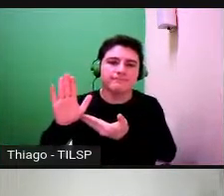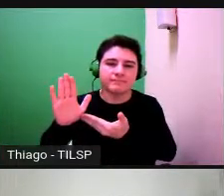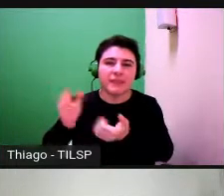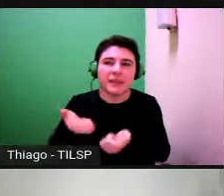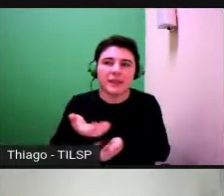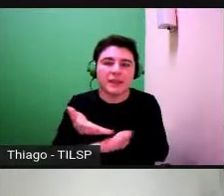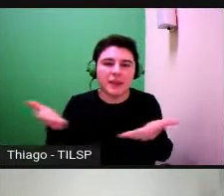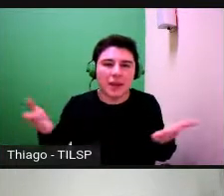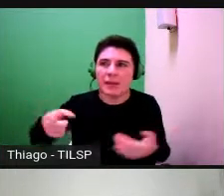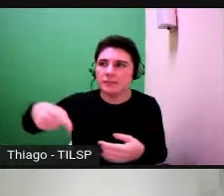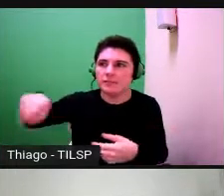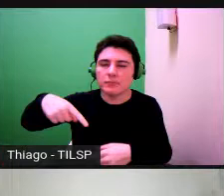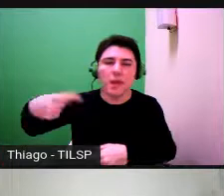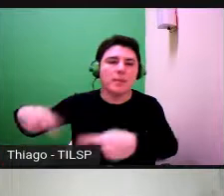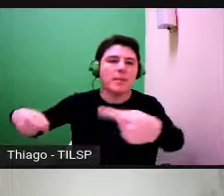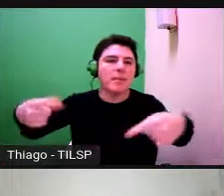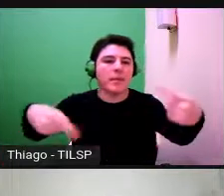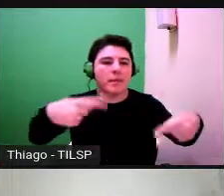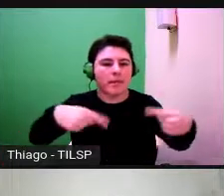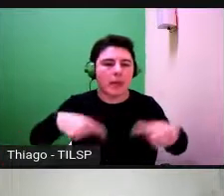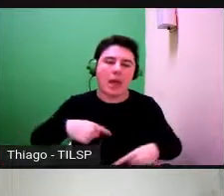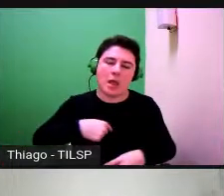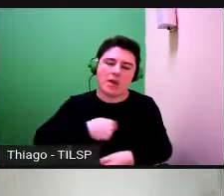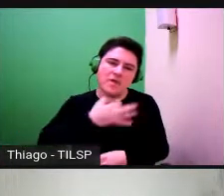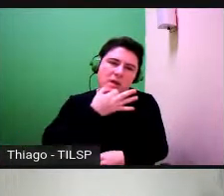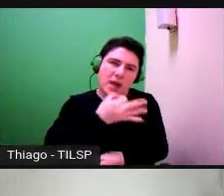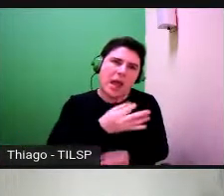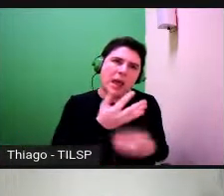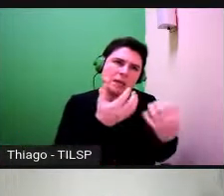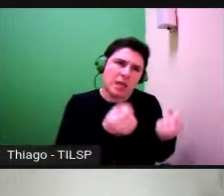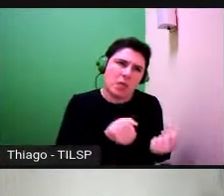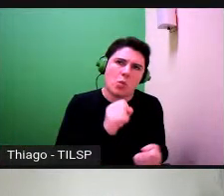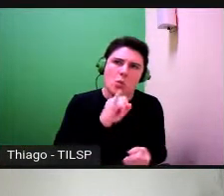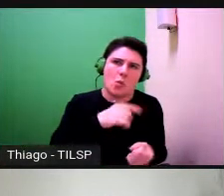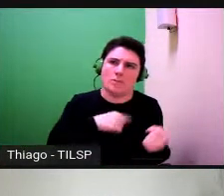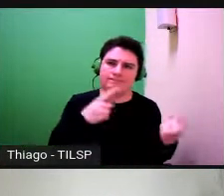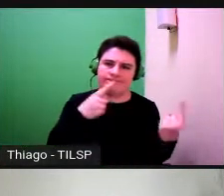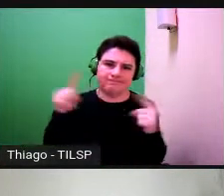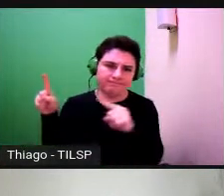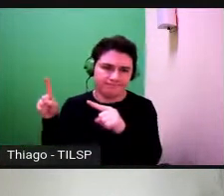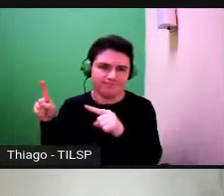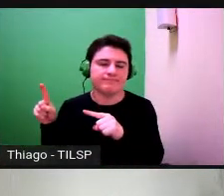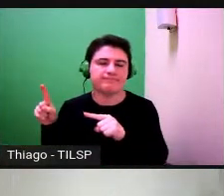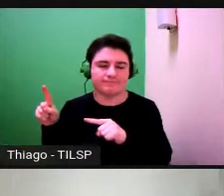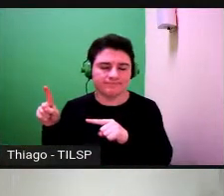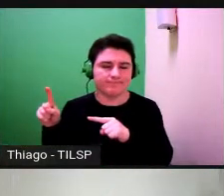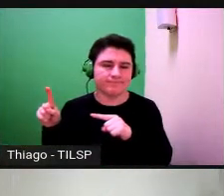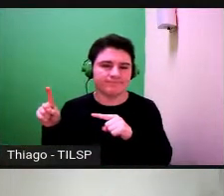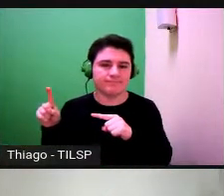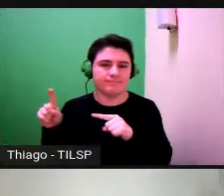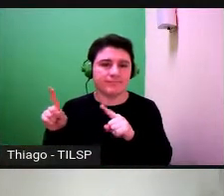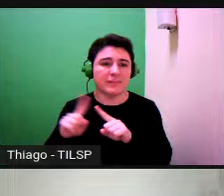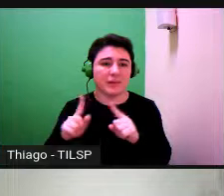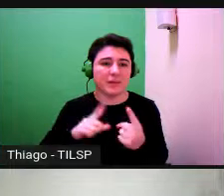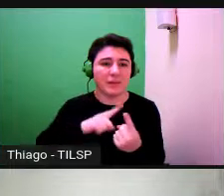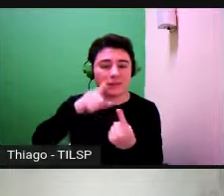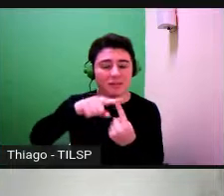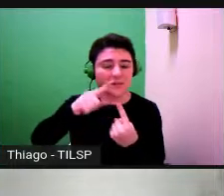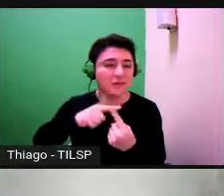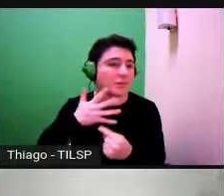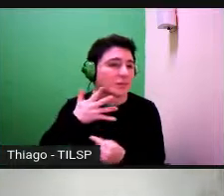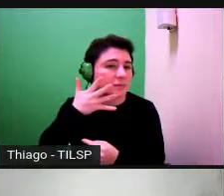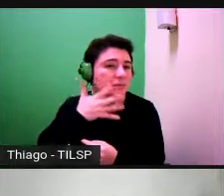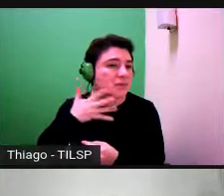é argumentar a favor ou contra alguma coisa os tipos discursivos